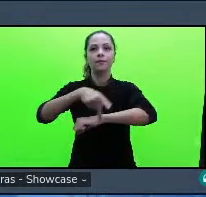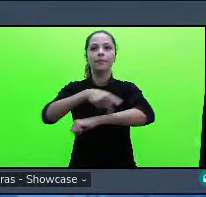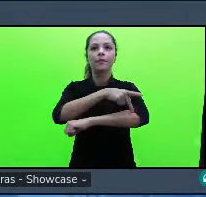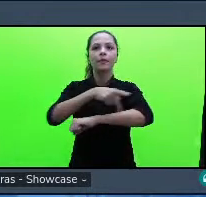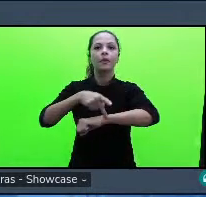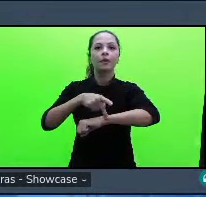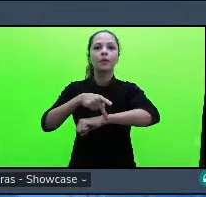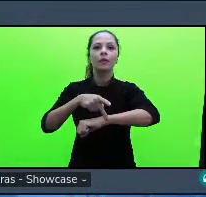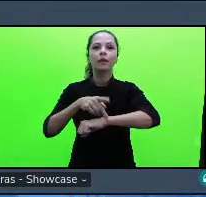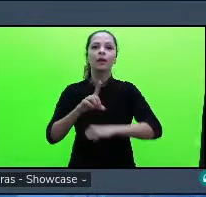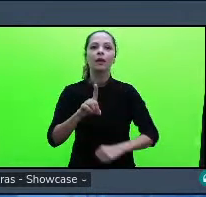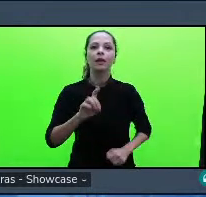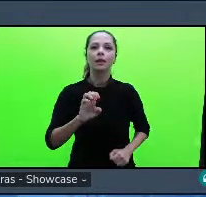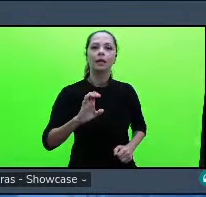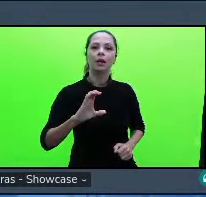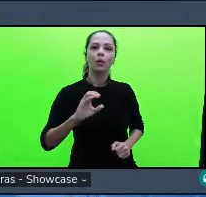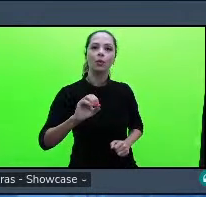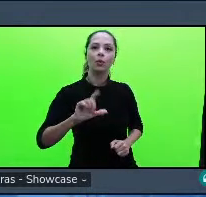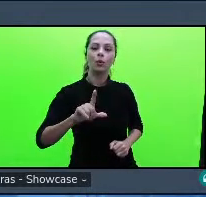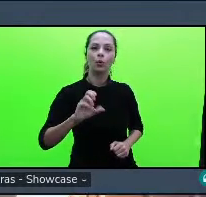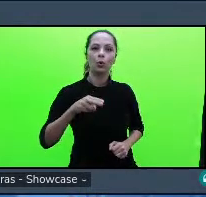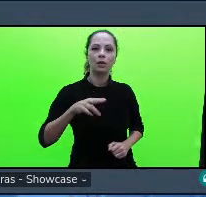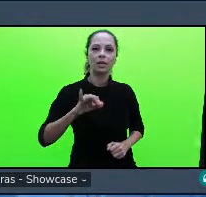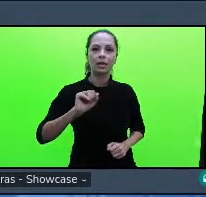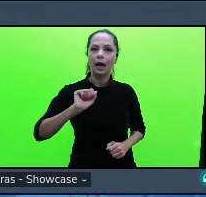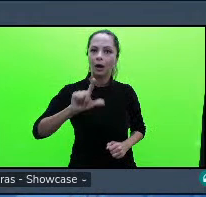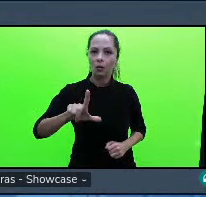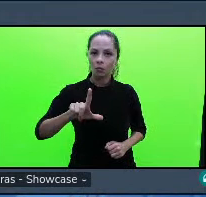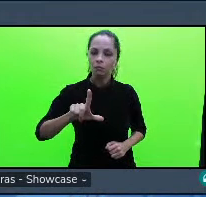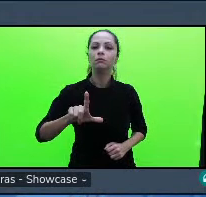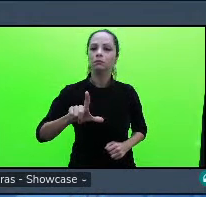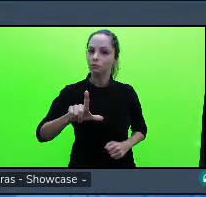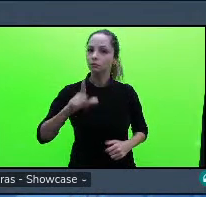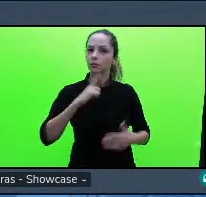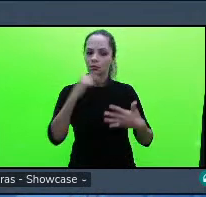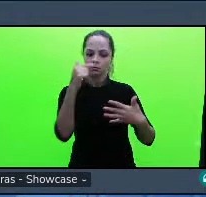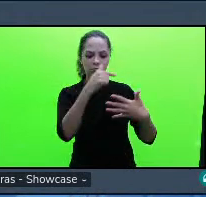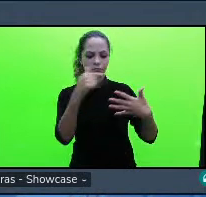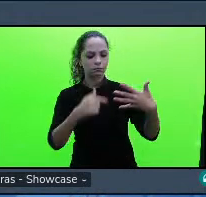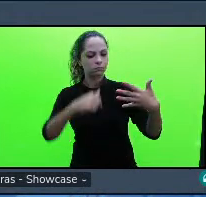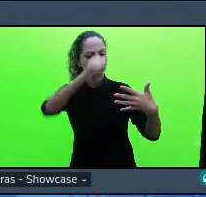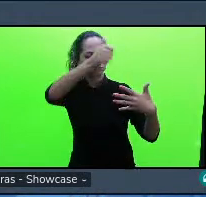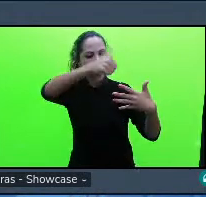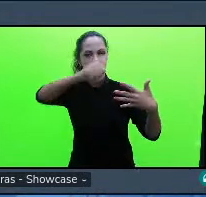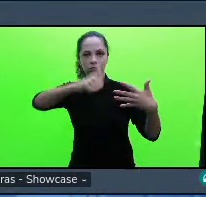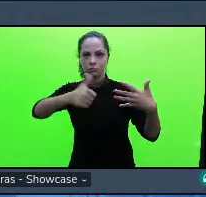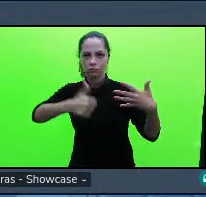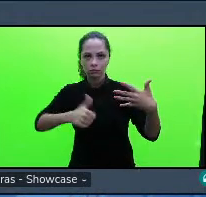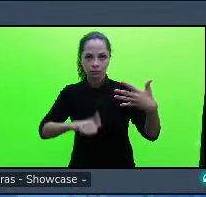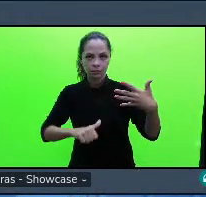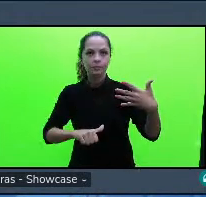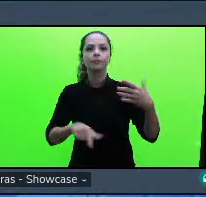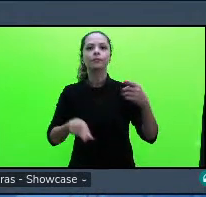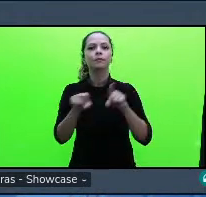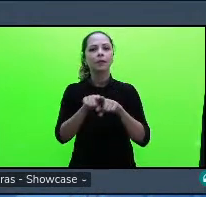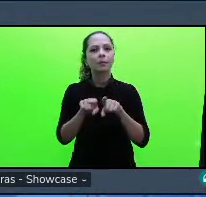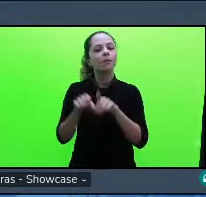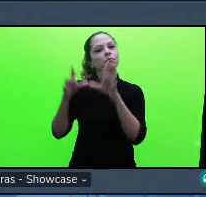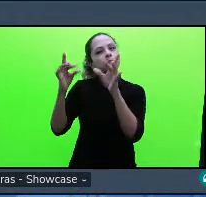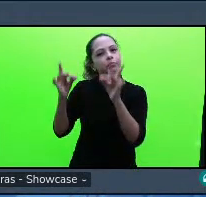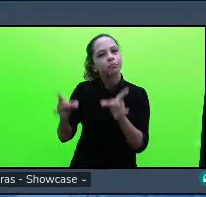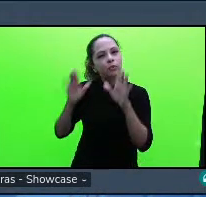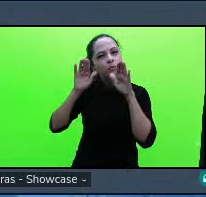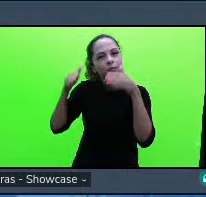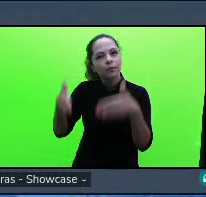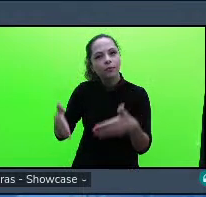dos contos que foram analisados nos específicos descrevemos as crenças e ideologias encontradas em teres